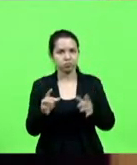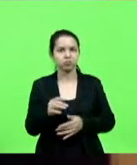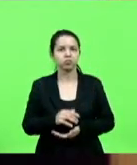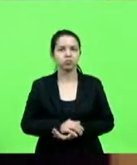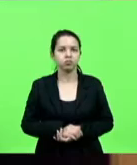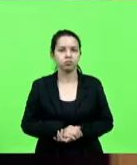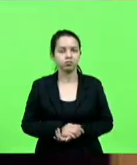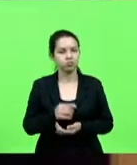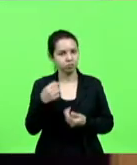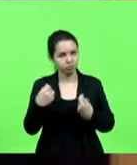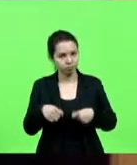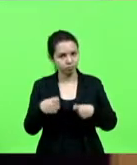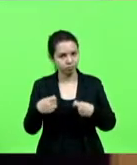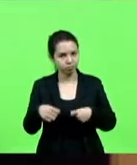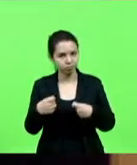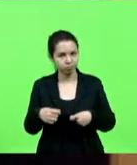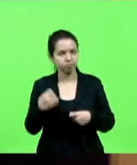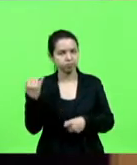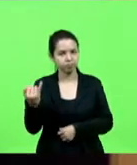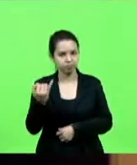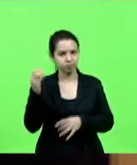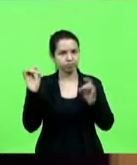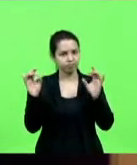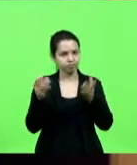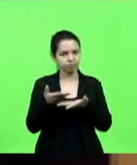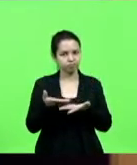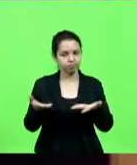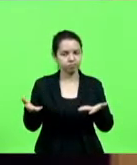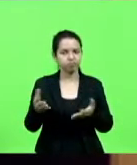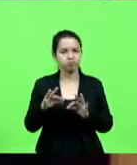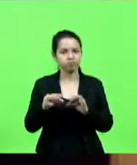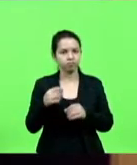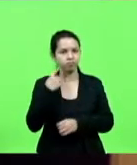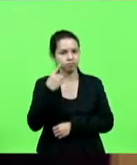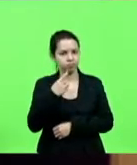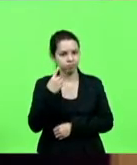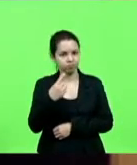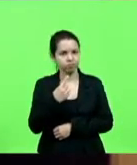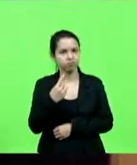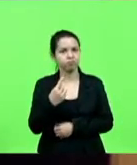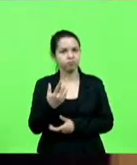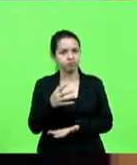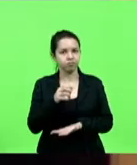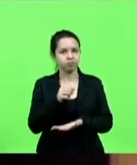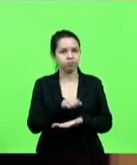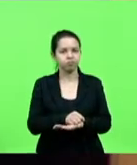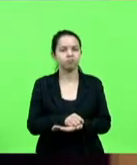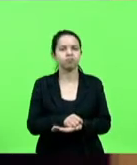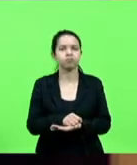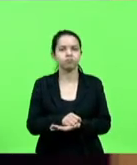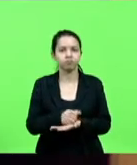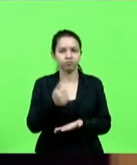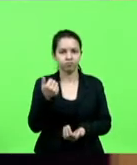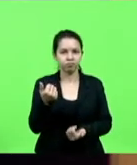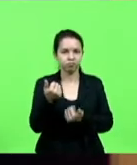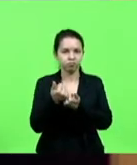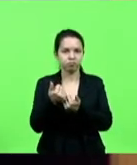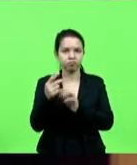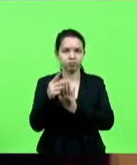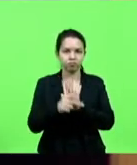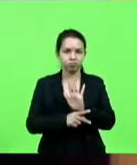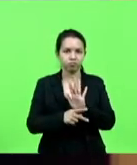merece e é peculiar a todos os deputados. Então, registrar aí a Priscila Reck, o nosso apoio ao projeto.